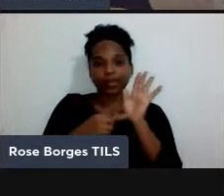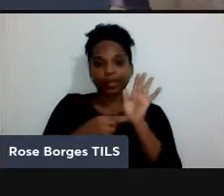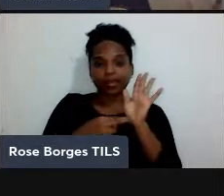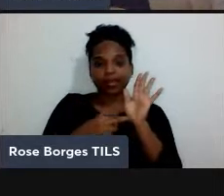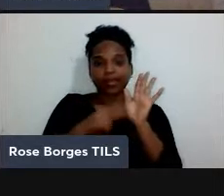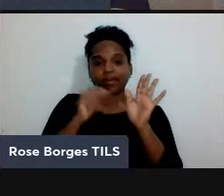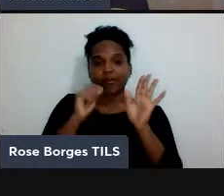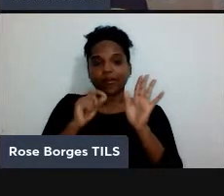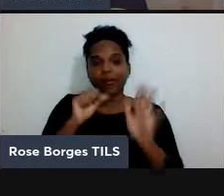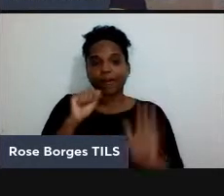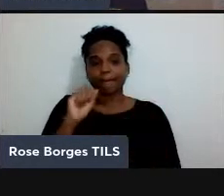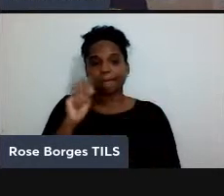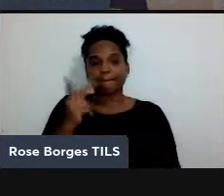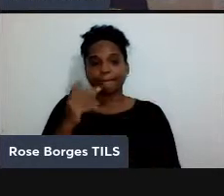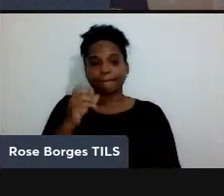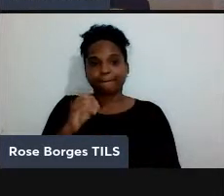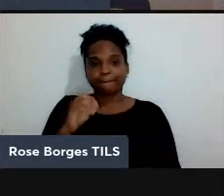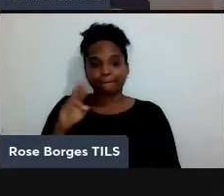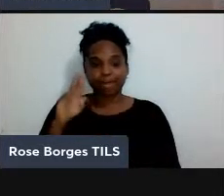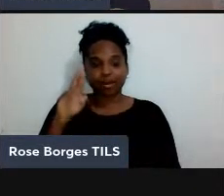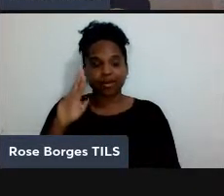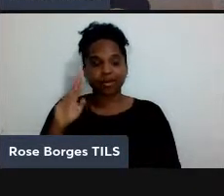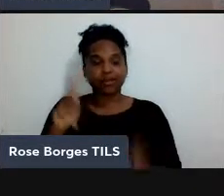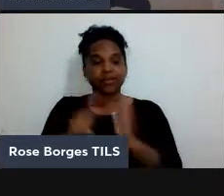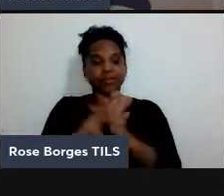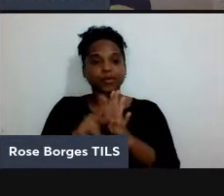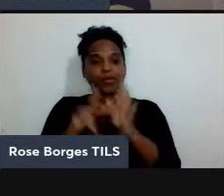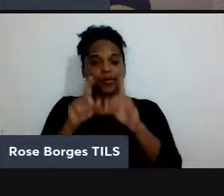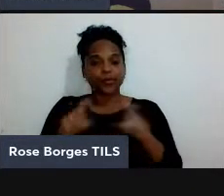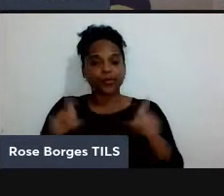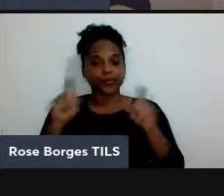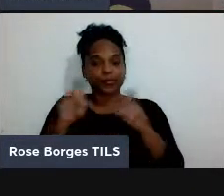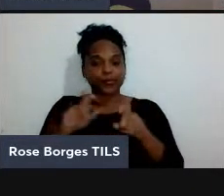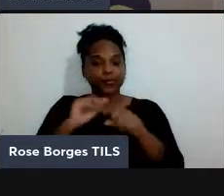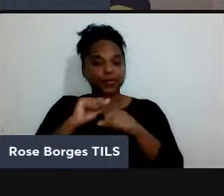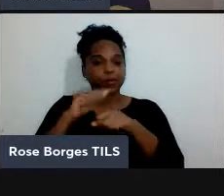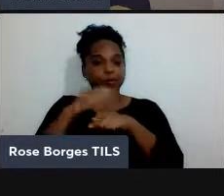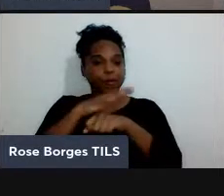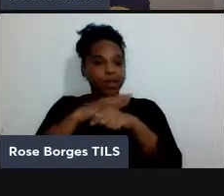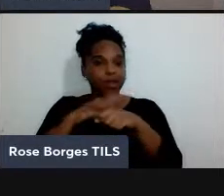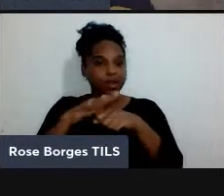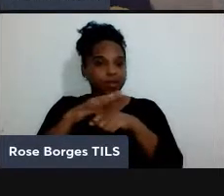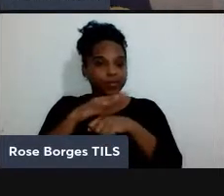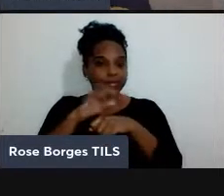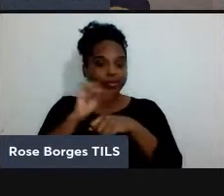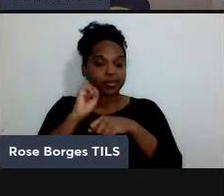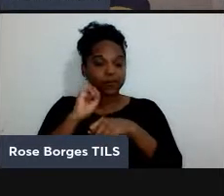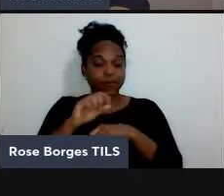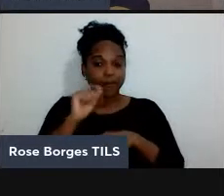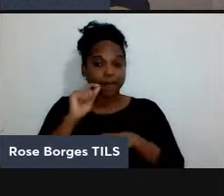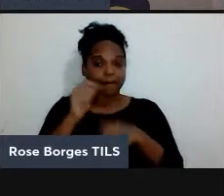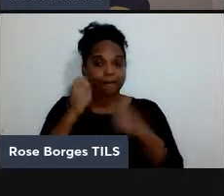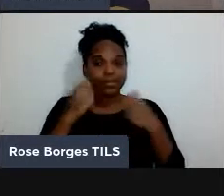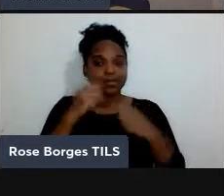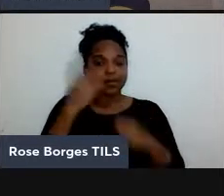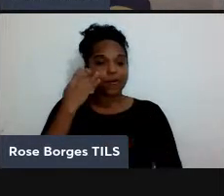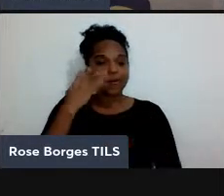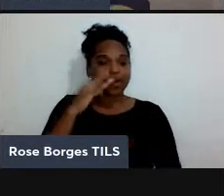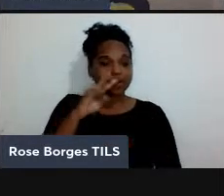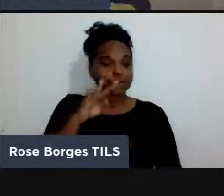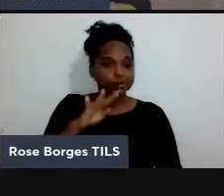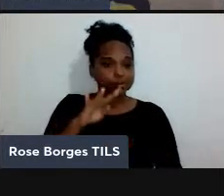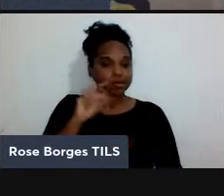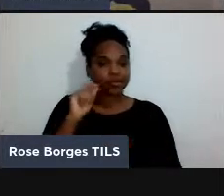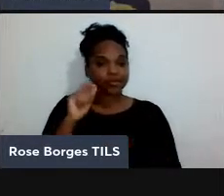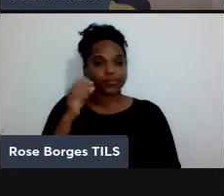computação mais fundamental é a computação quântica ao invés de 4 dias a gente conseguiria fazer esse mesmo cálculo em 34 segundos ao